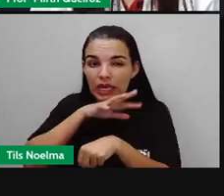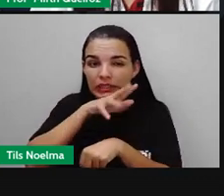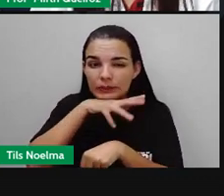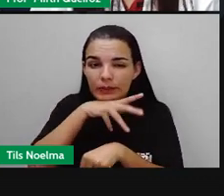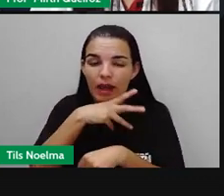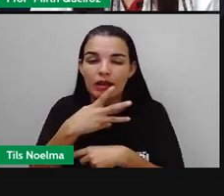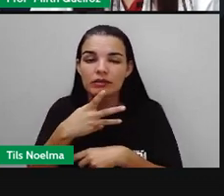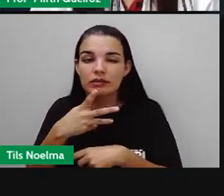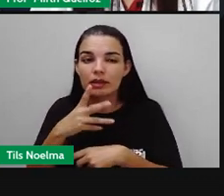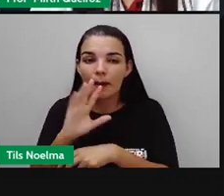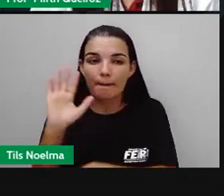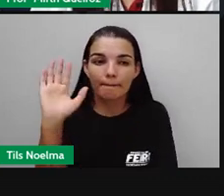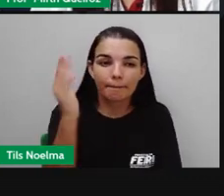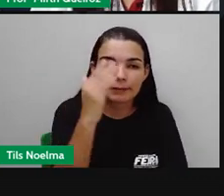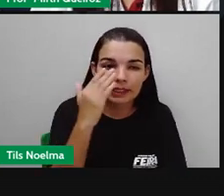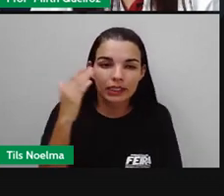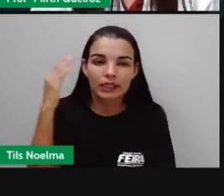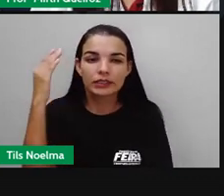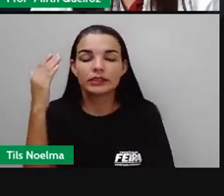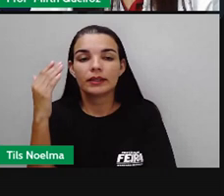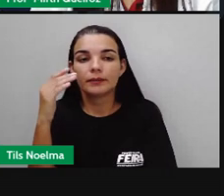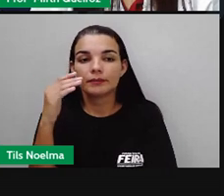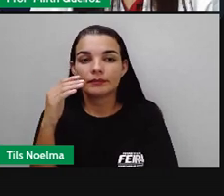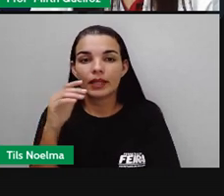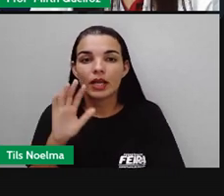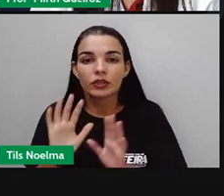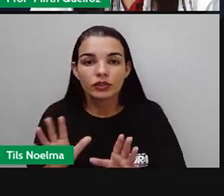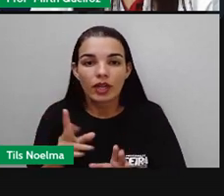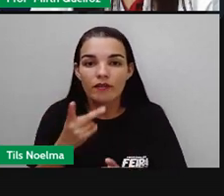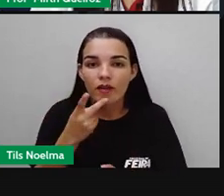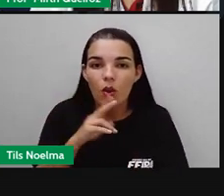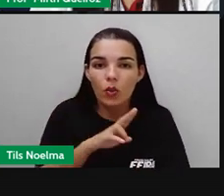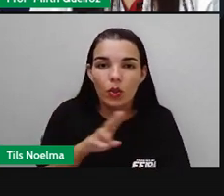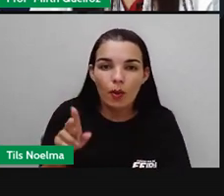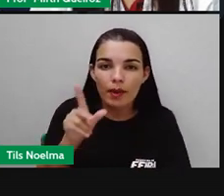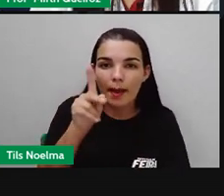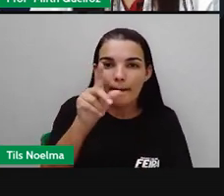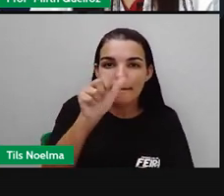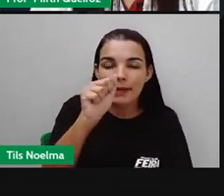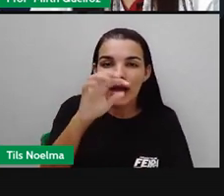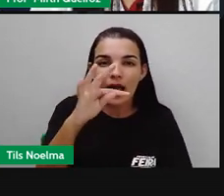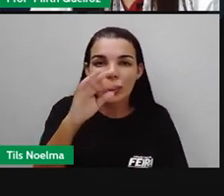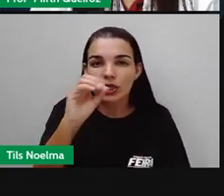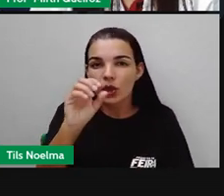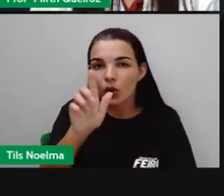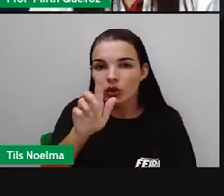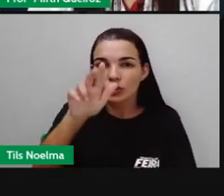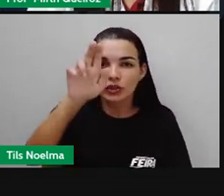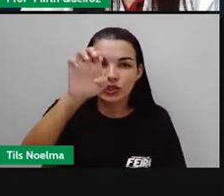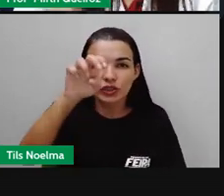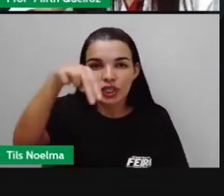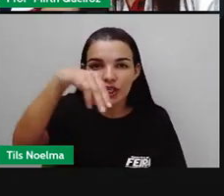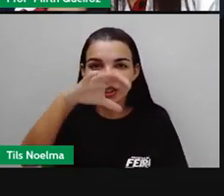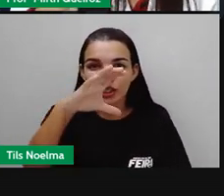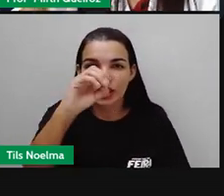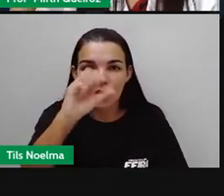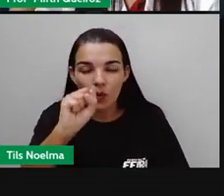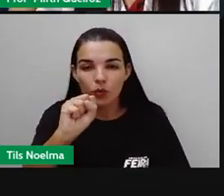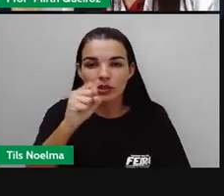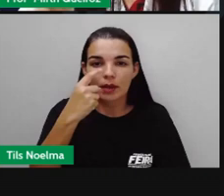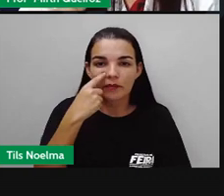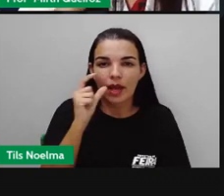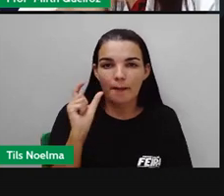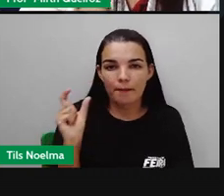organismos, como a gente viu na aula passada, são chamados de micro-organismos patogênicos. Quando vocês verem a palavra